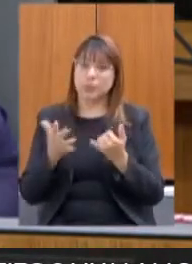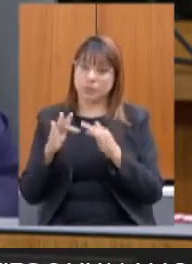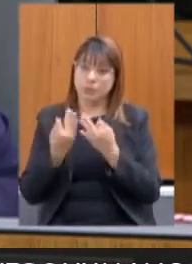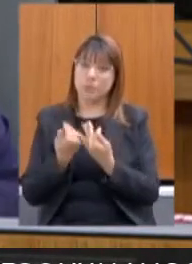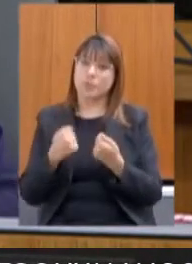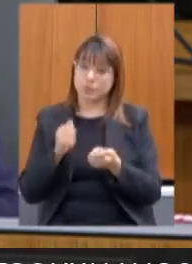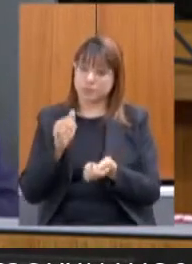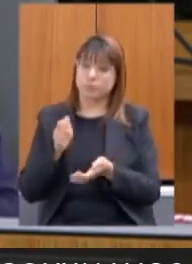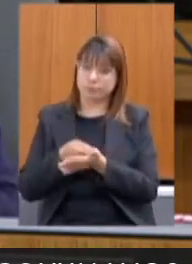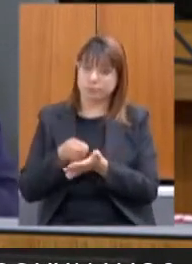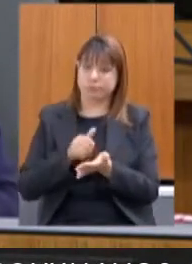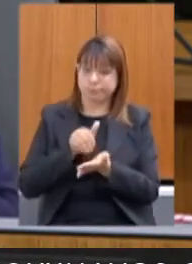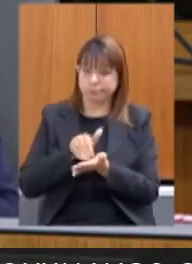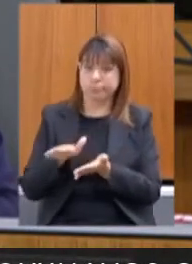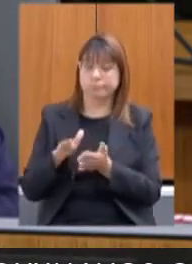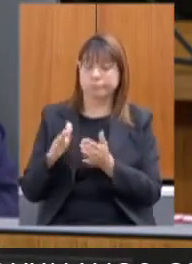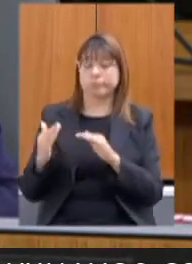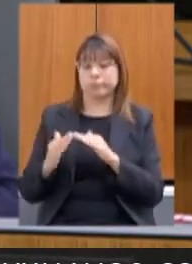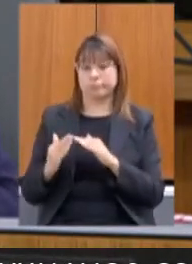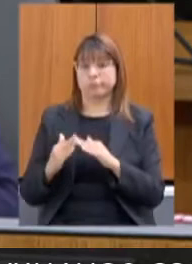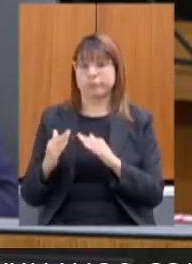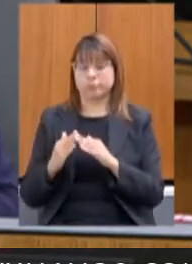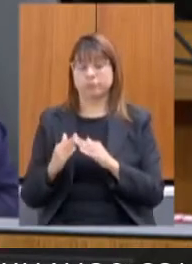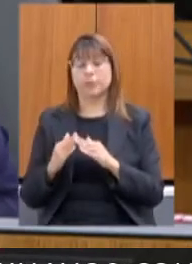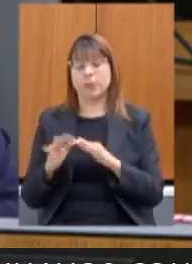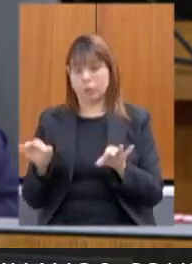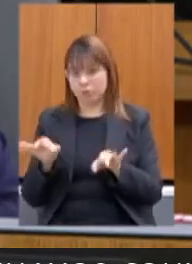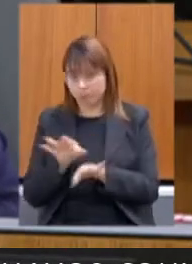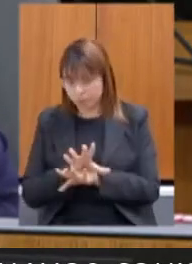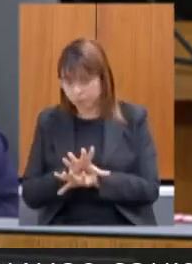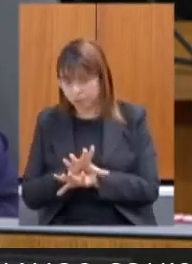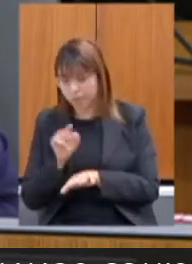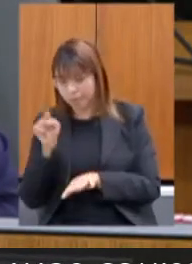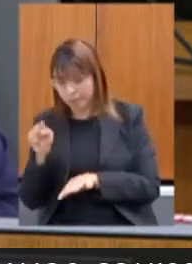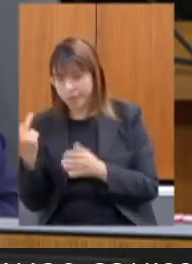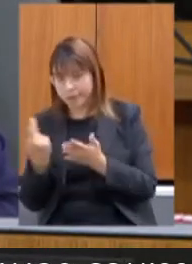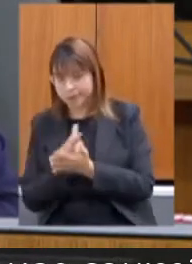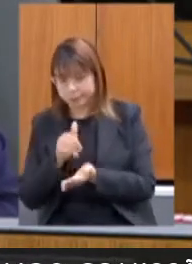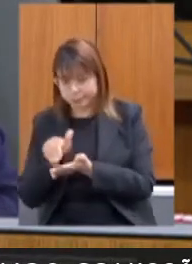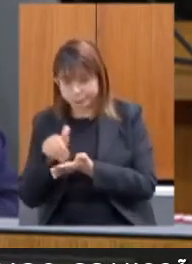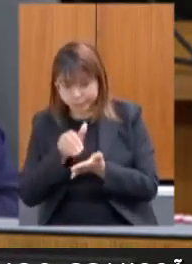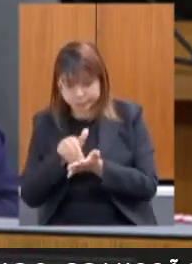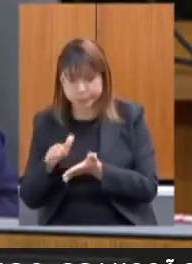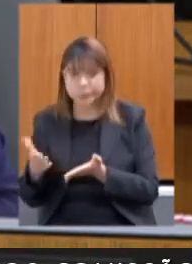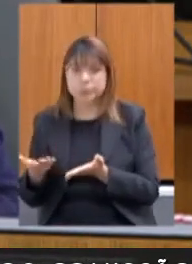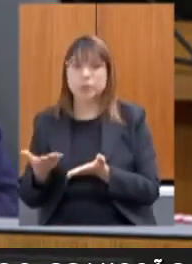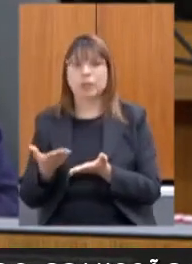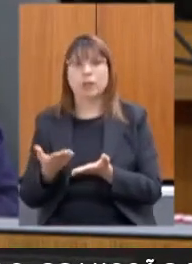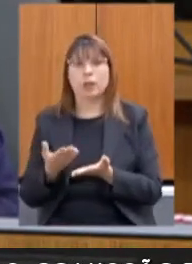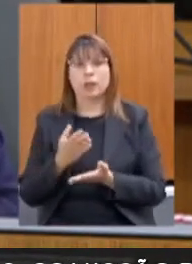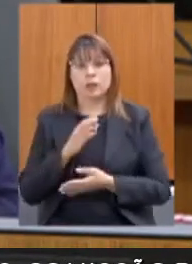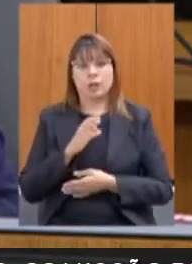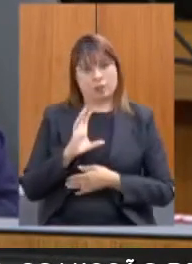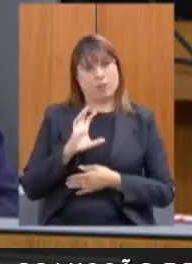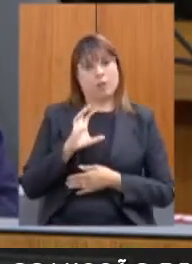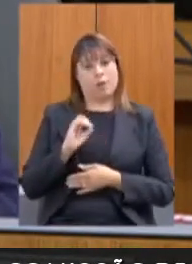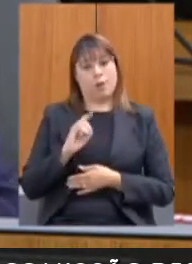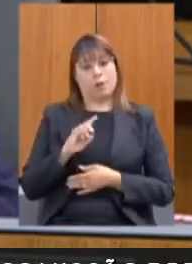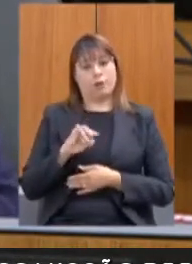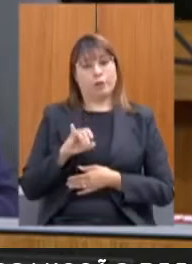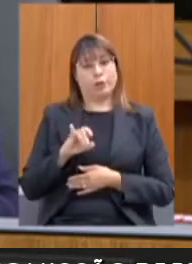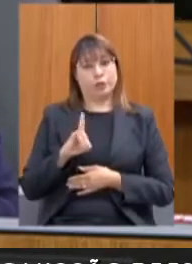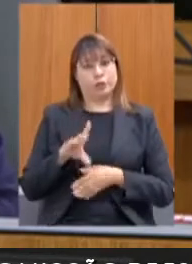tinham que sair das suas casas. Enfim, após essa ação de despejo, a Covid aumentou na região, a